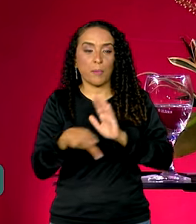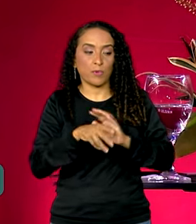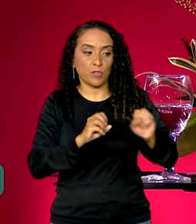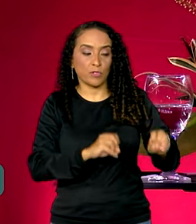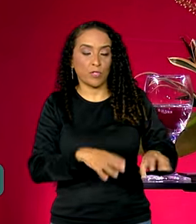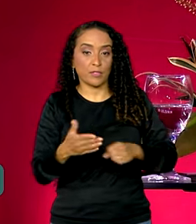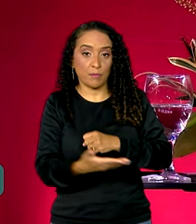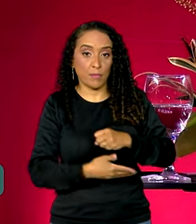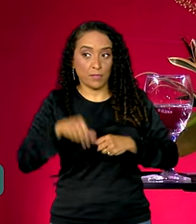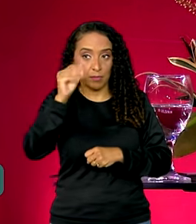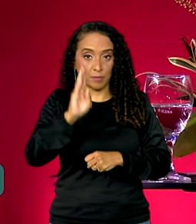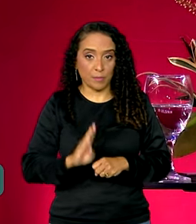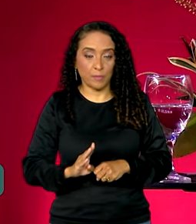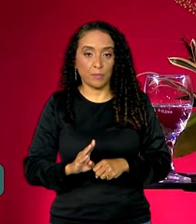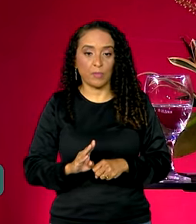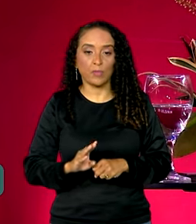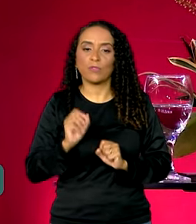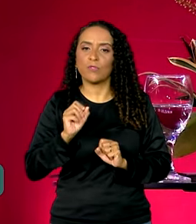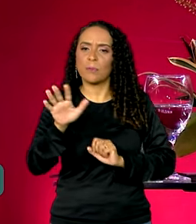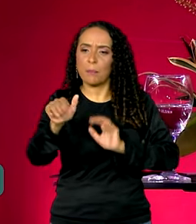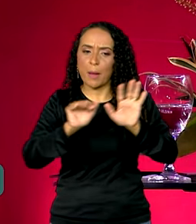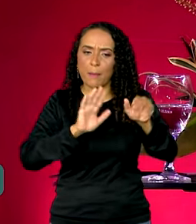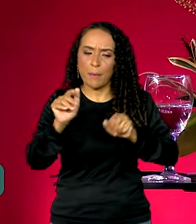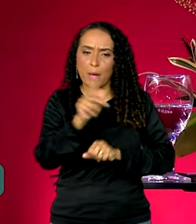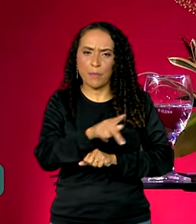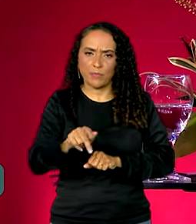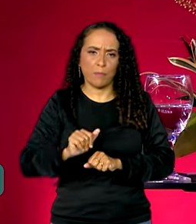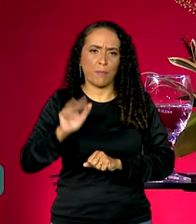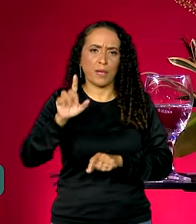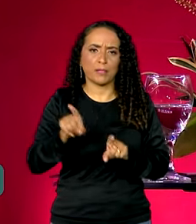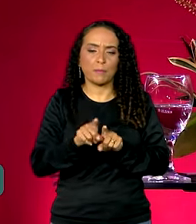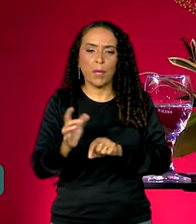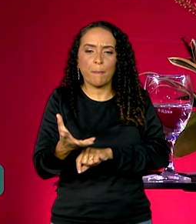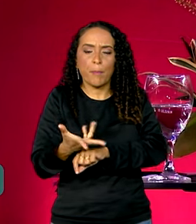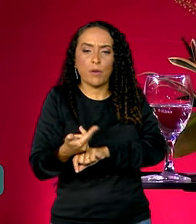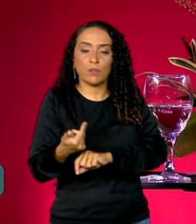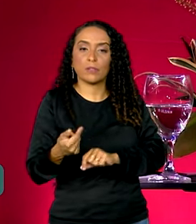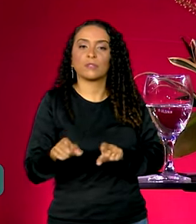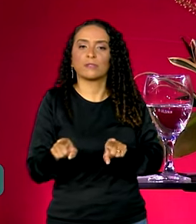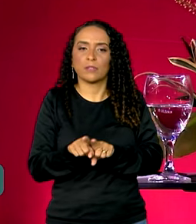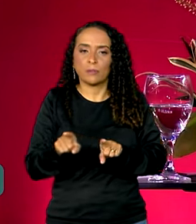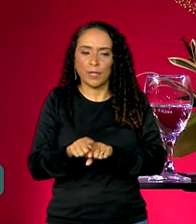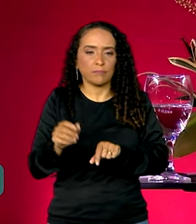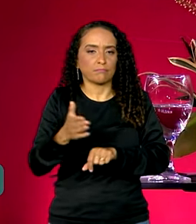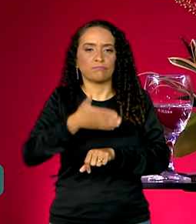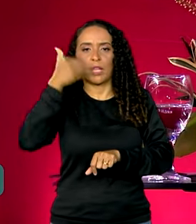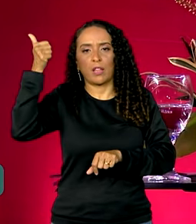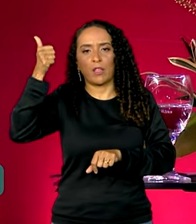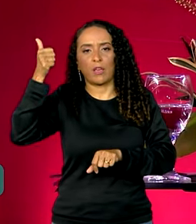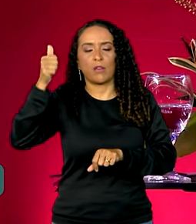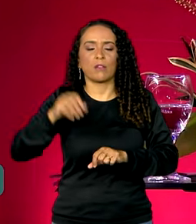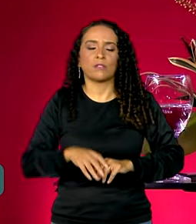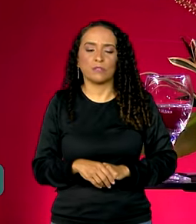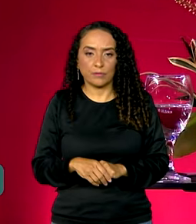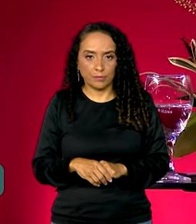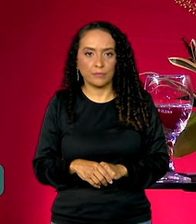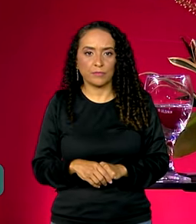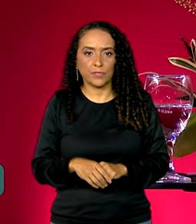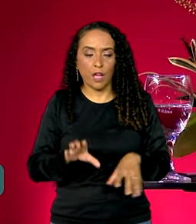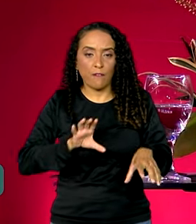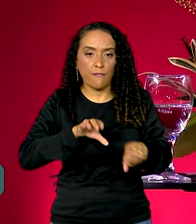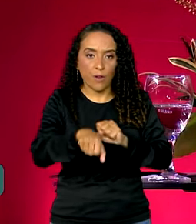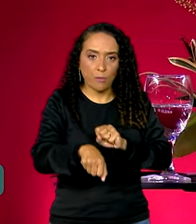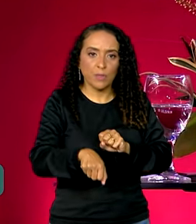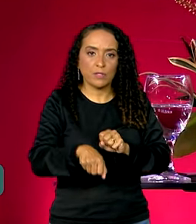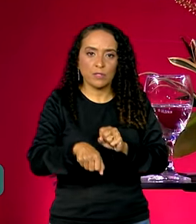brasileira. Como recrutar mais professores, como melhorar a qualidade da formação